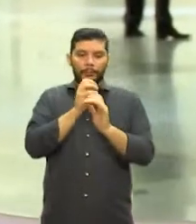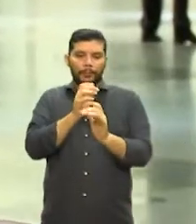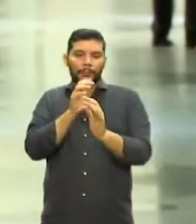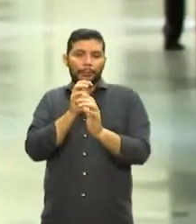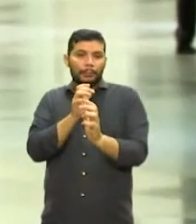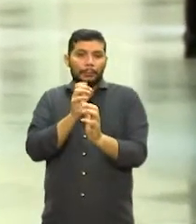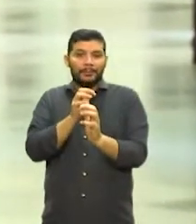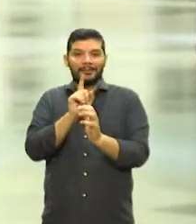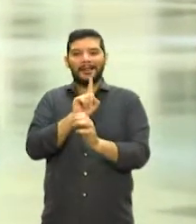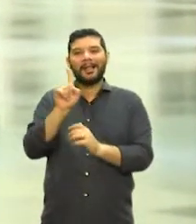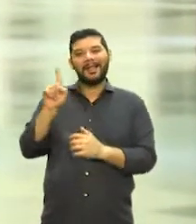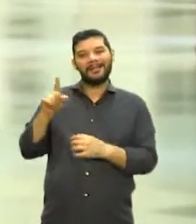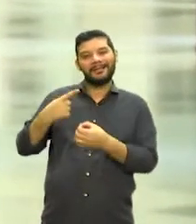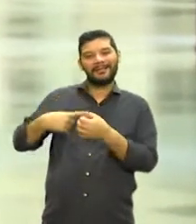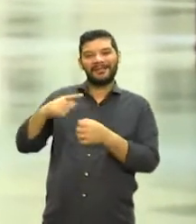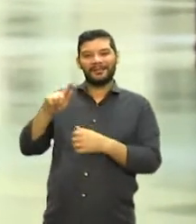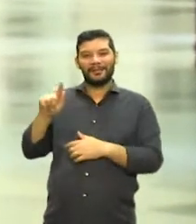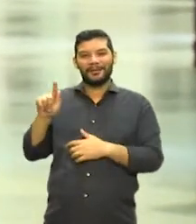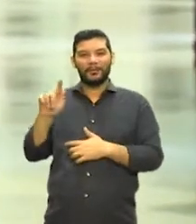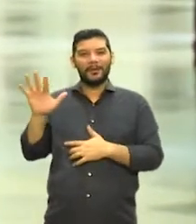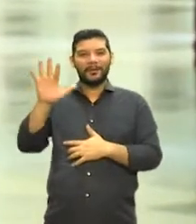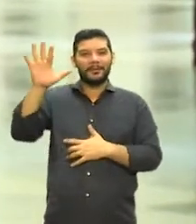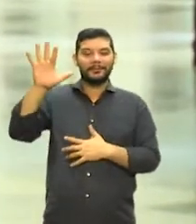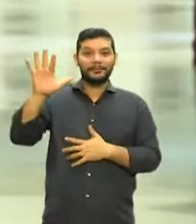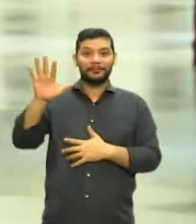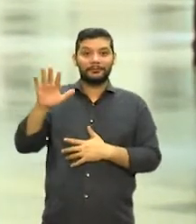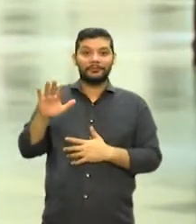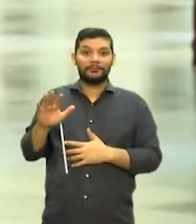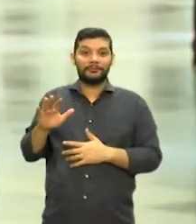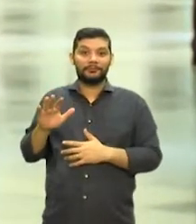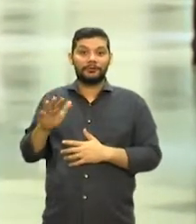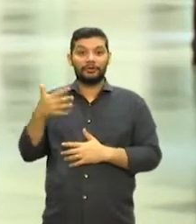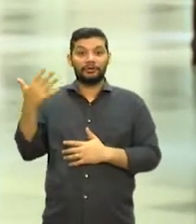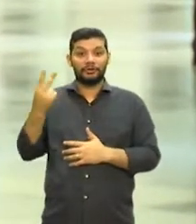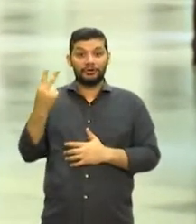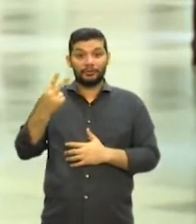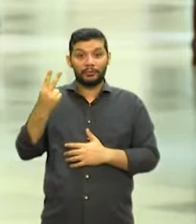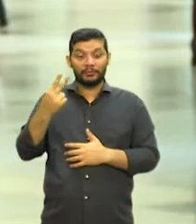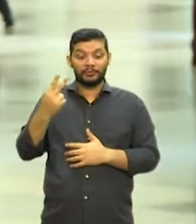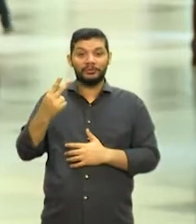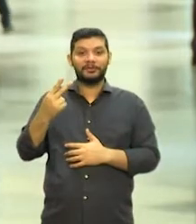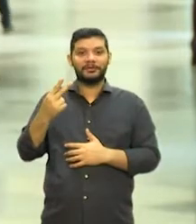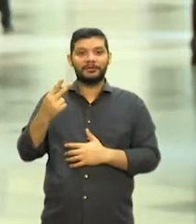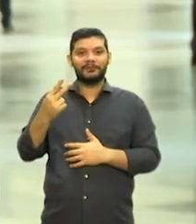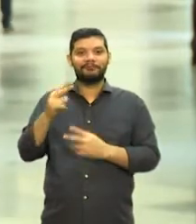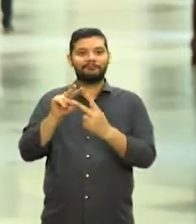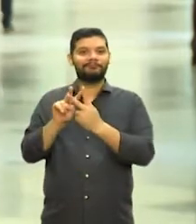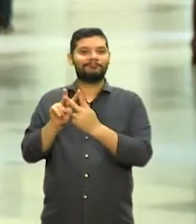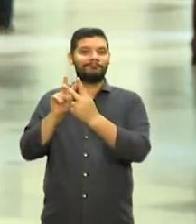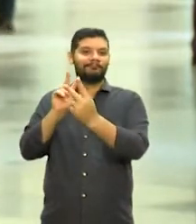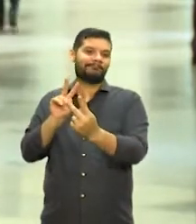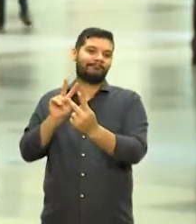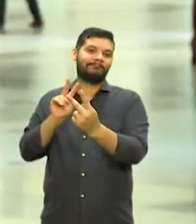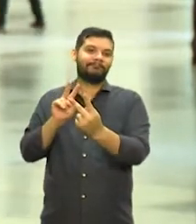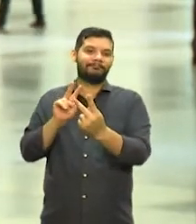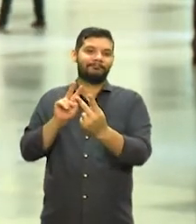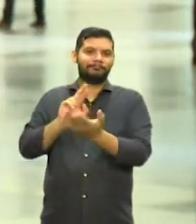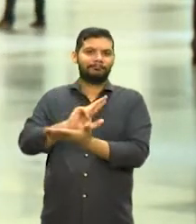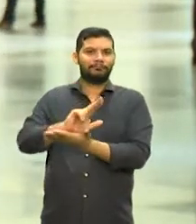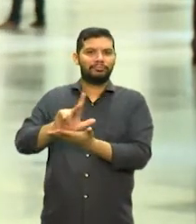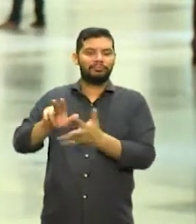Guaramiranga, que está chegando na sua segunda edição, com uma série de mesas